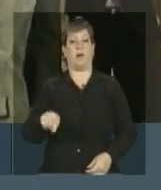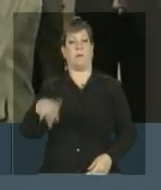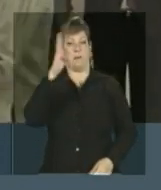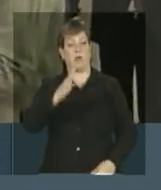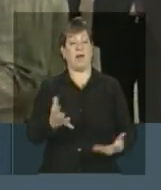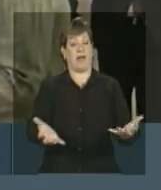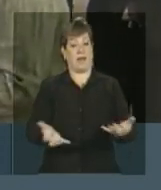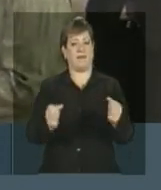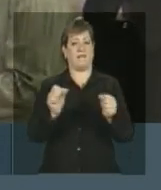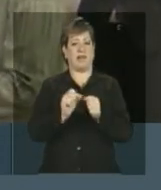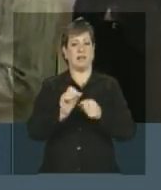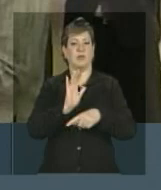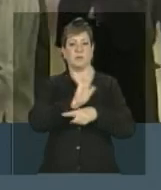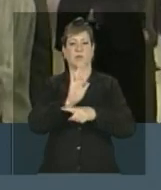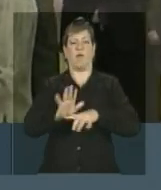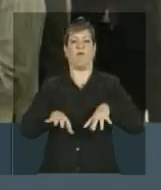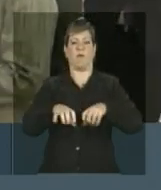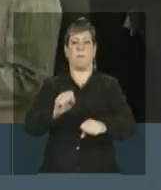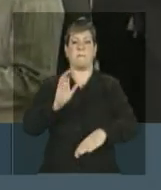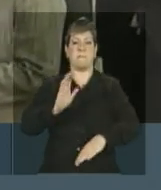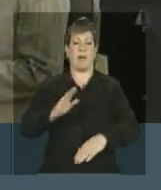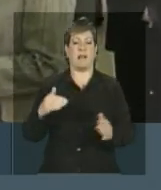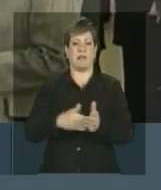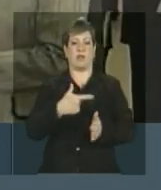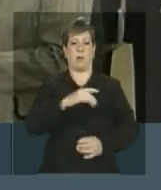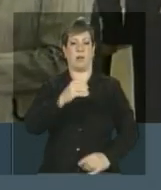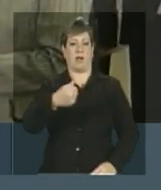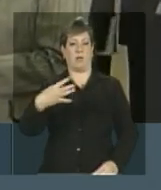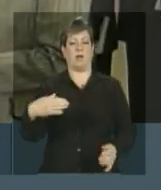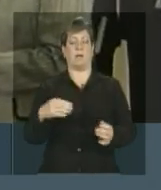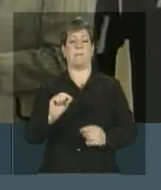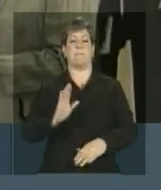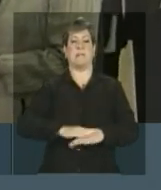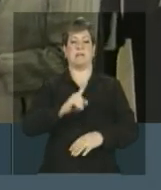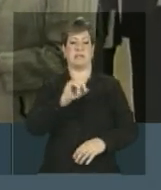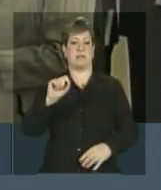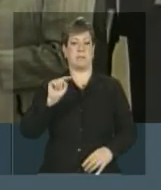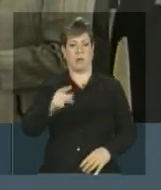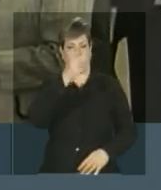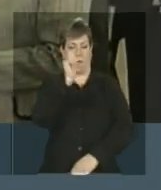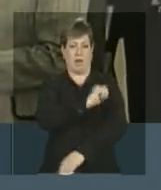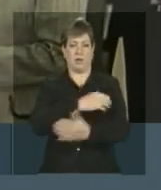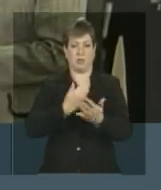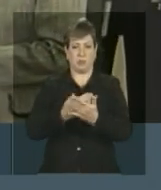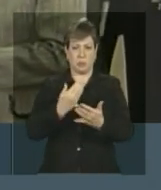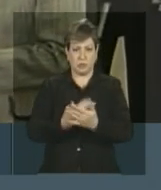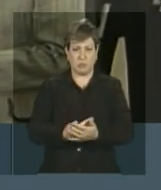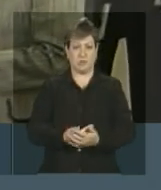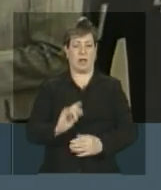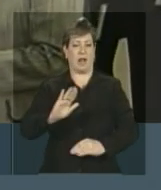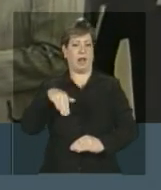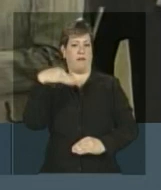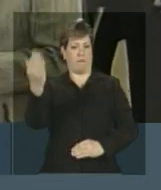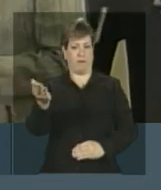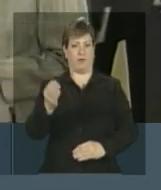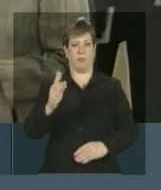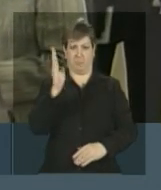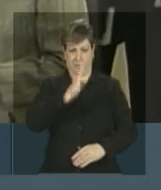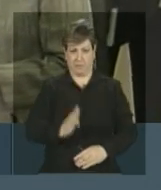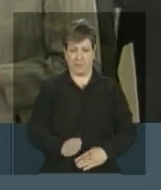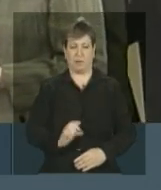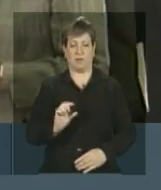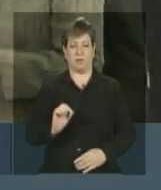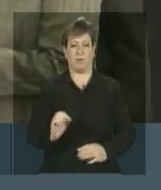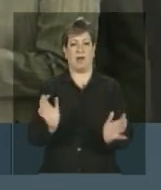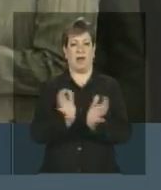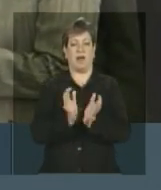até 2014 mais de 100 mil estudantes lá fora. em áreas de tecnologia. A presidenta